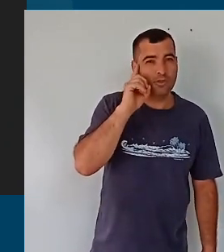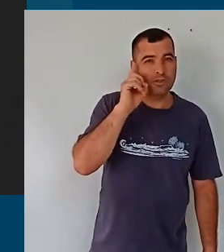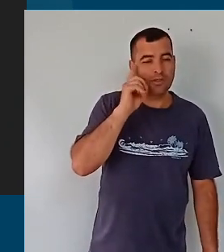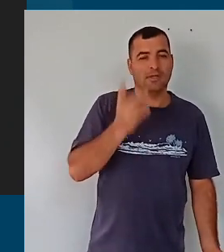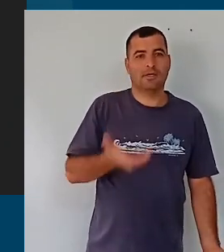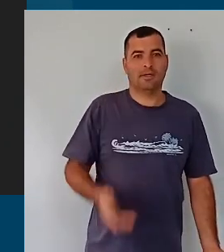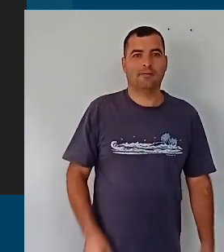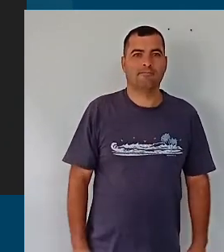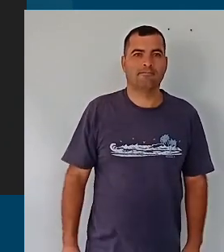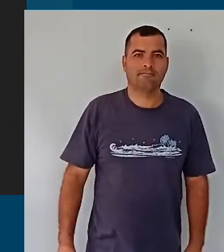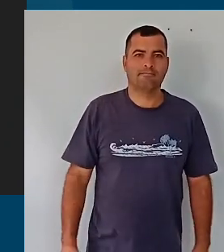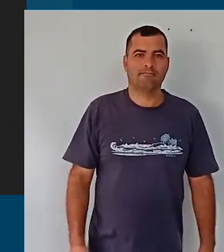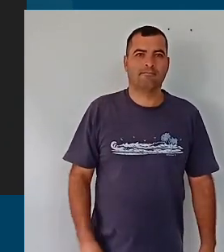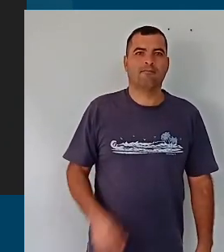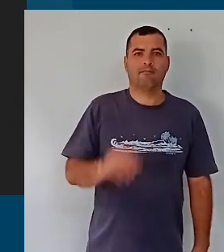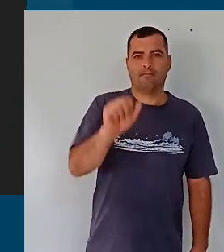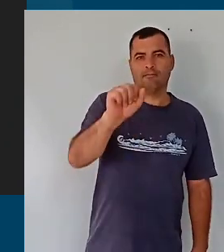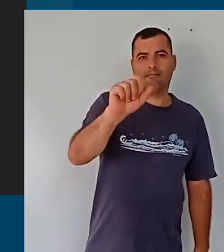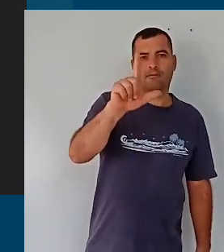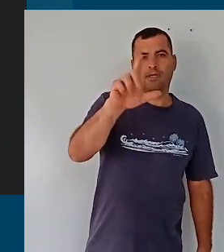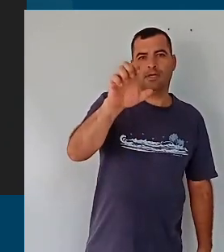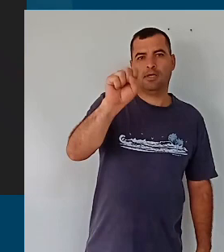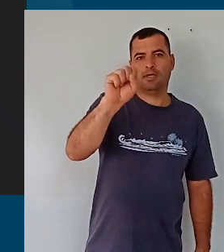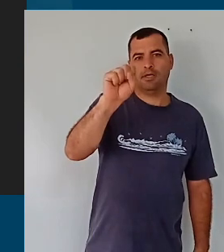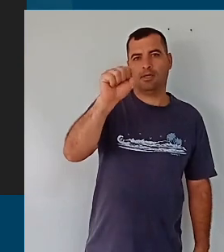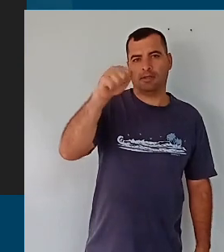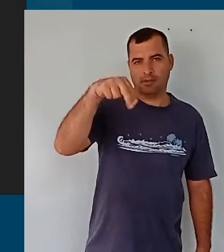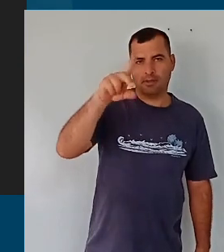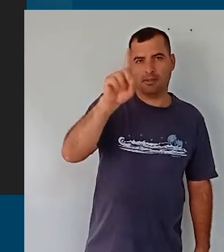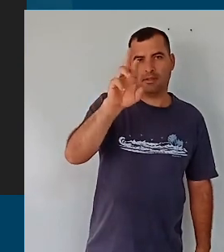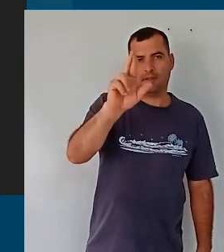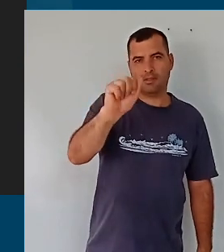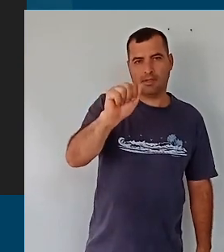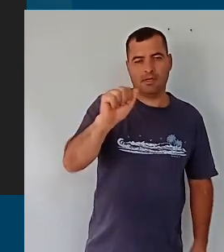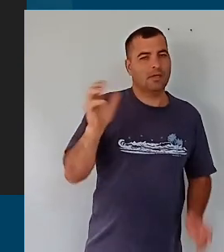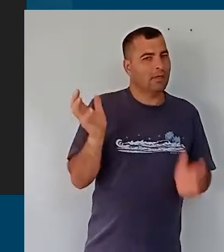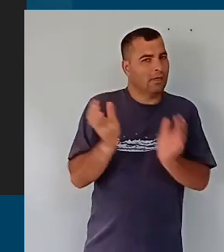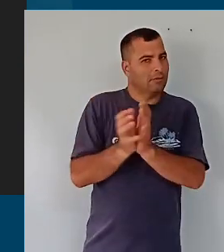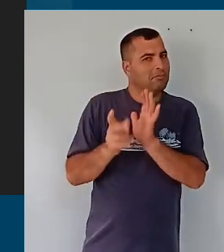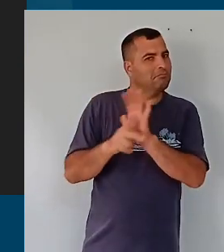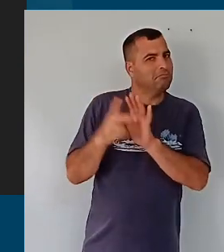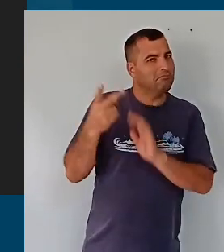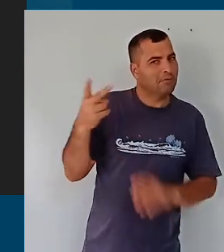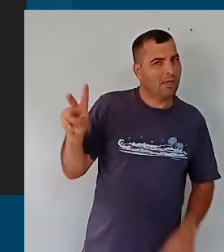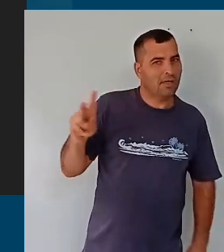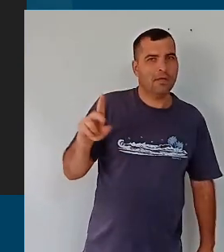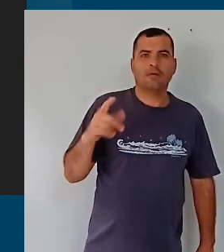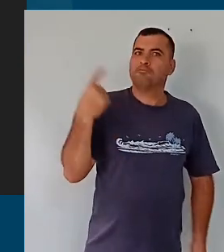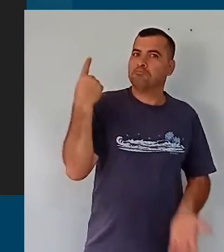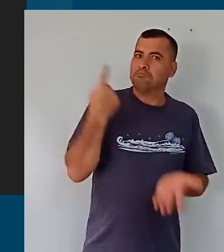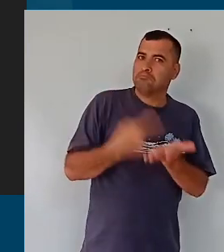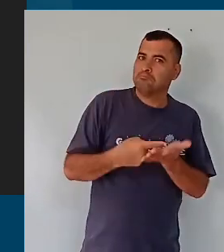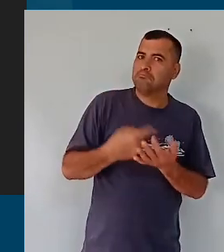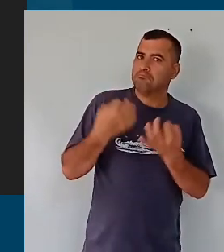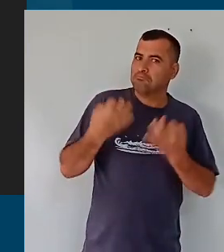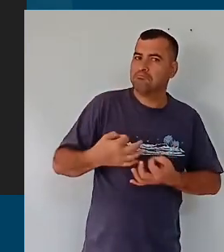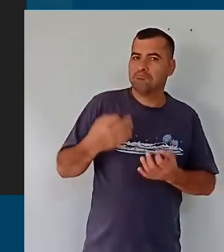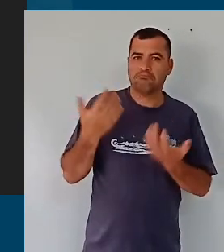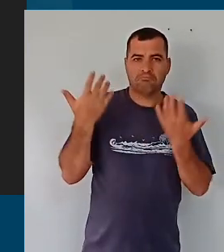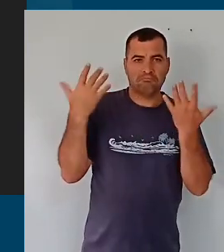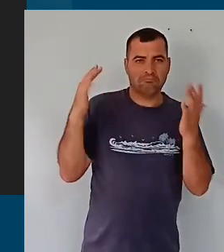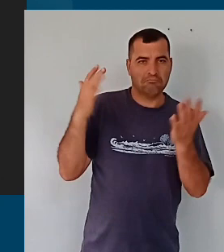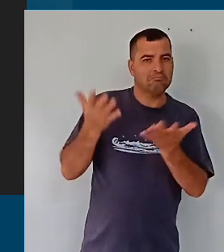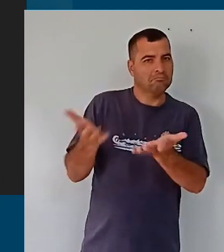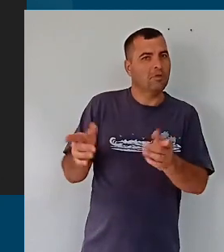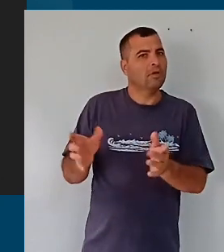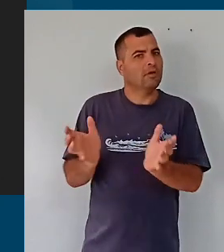olha o tamanho disso. E a Alessandra Sarto e toda a sua equipe, sempre muito comprometida, e é mais do que a gestão,